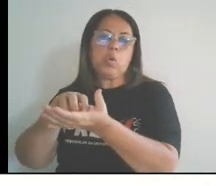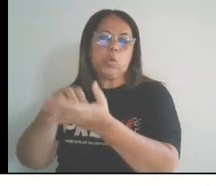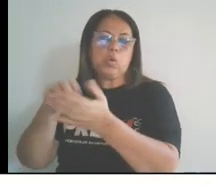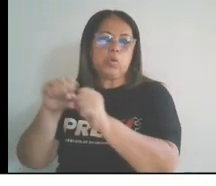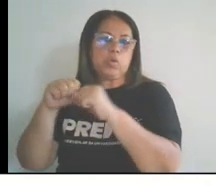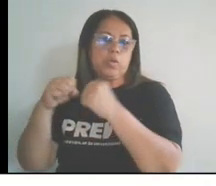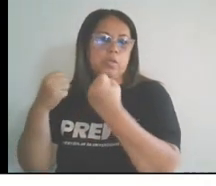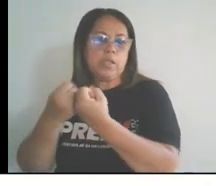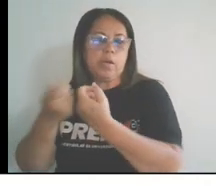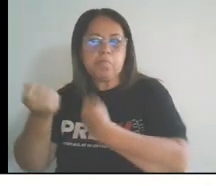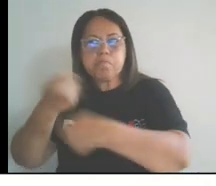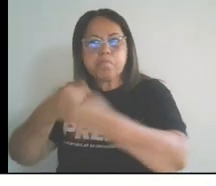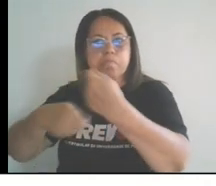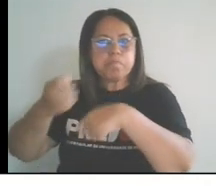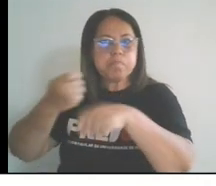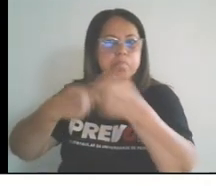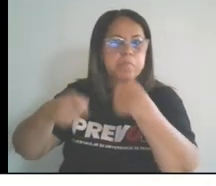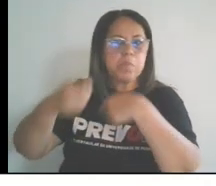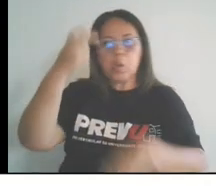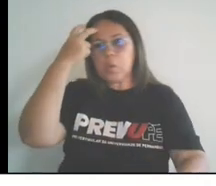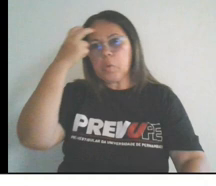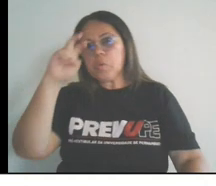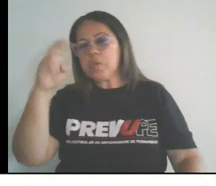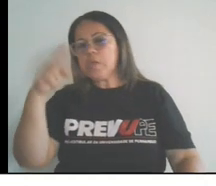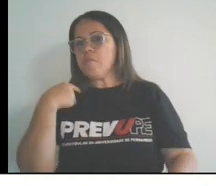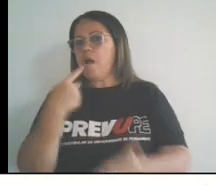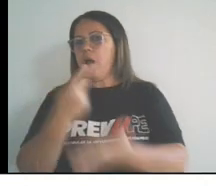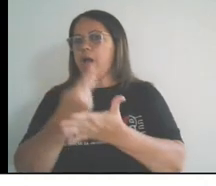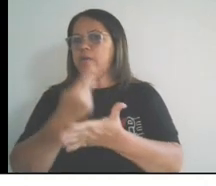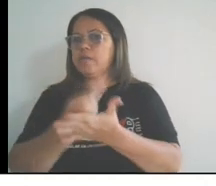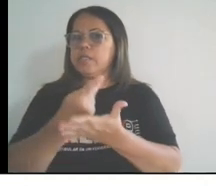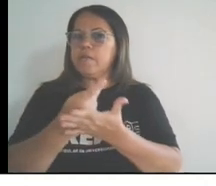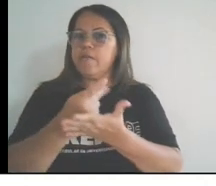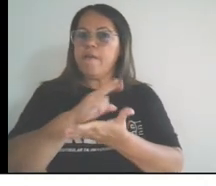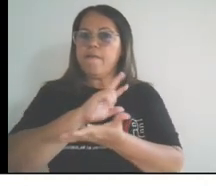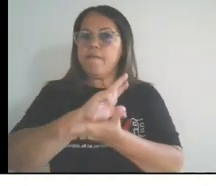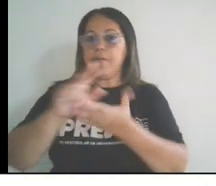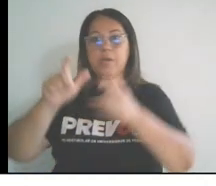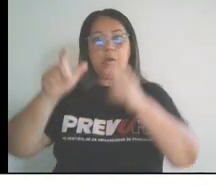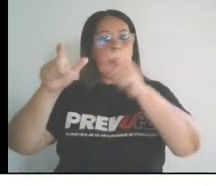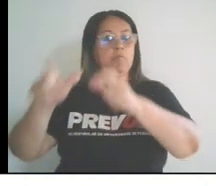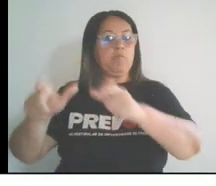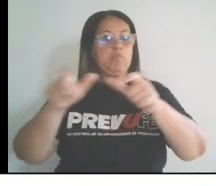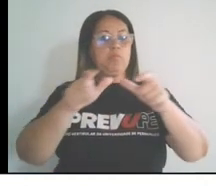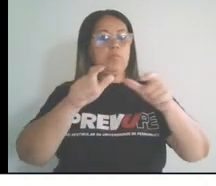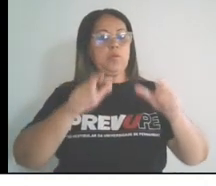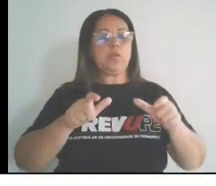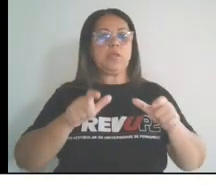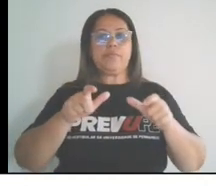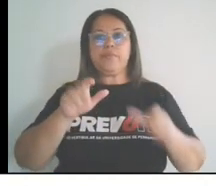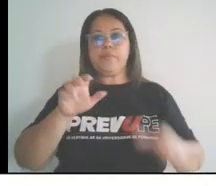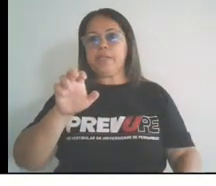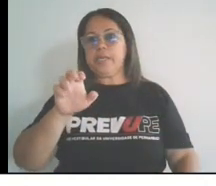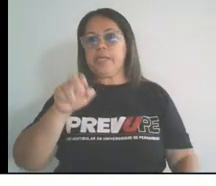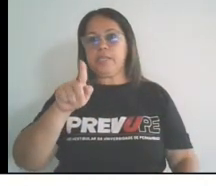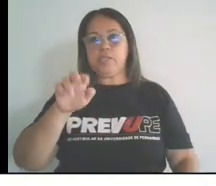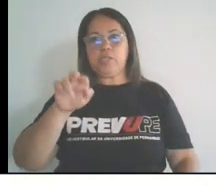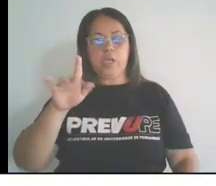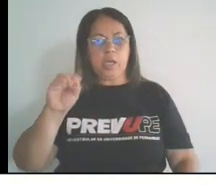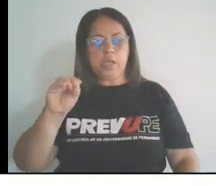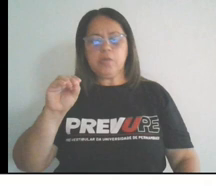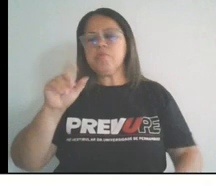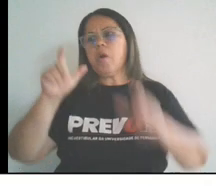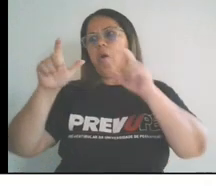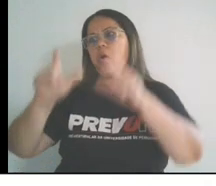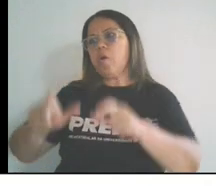e culturais, como foi o caso de muitos higênios. Higênio é o estabelecimento onde se produzia